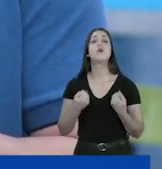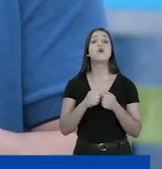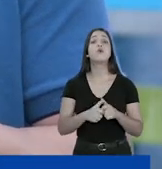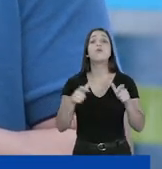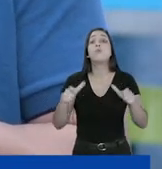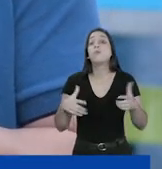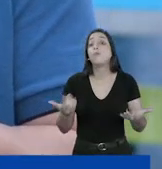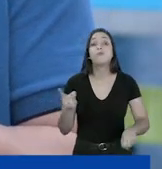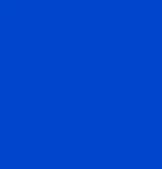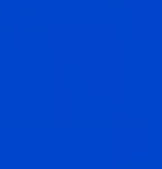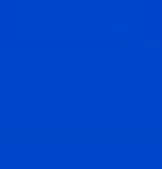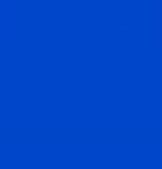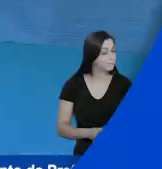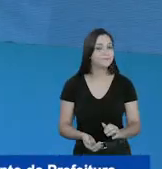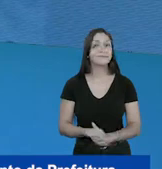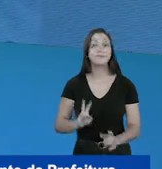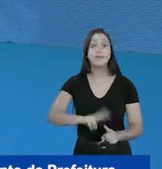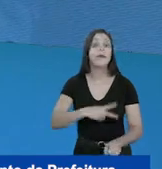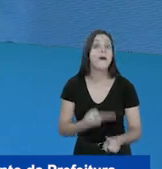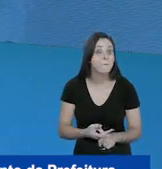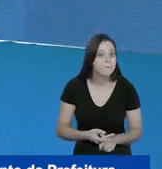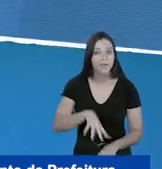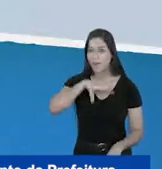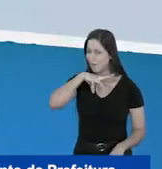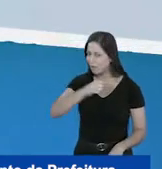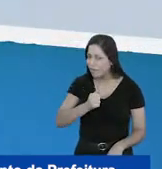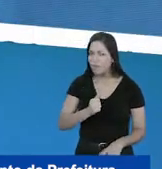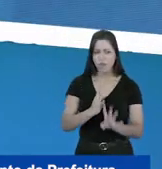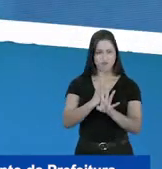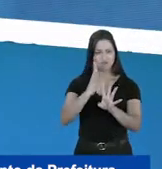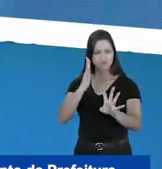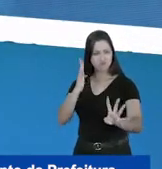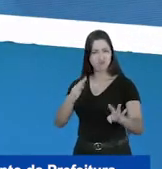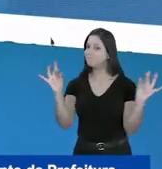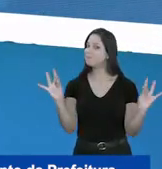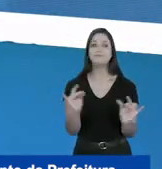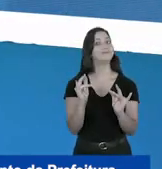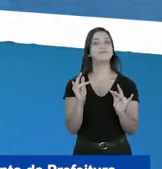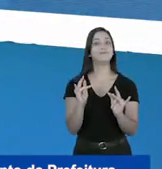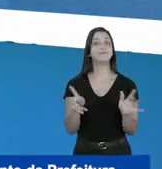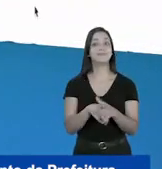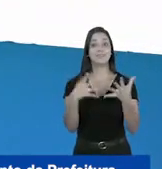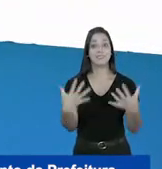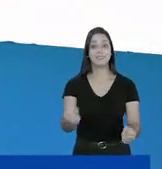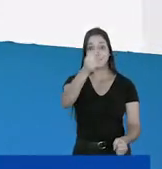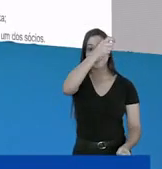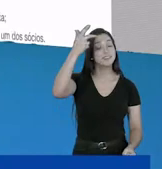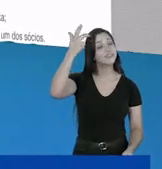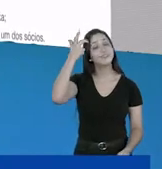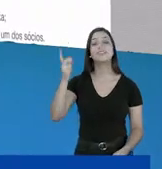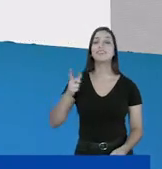nosso ônibus e os horários. E mais, Odelmo acabou com as filas na plataforma de atendimento da Prefeitura,